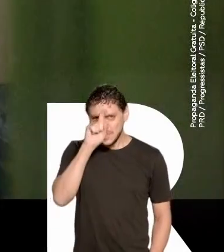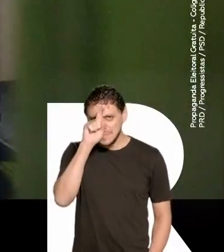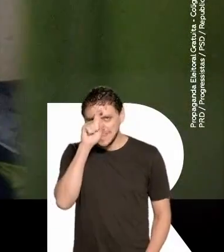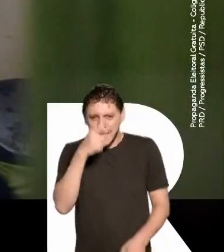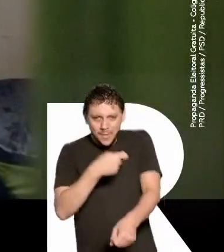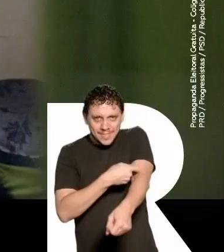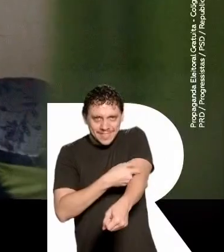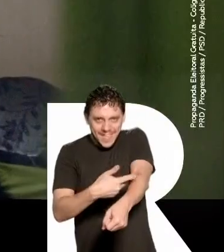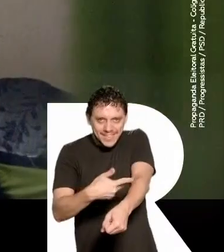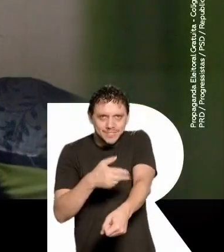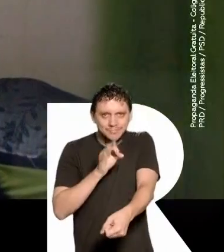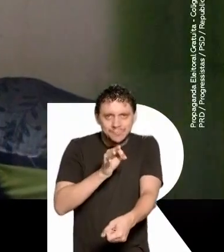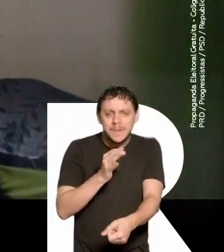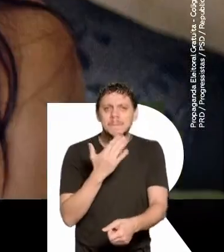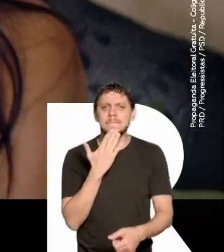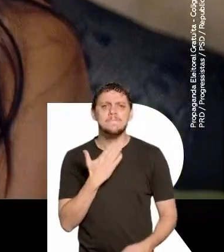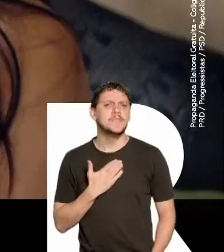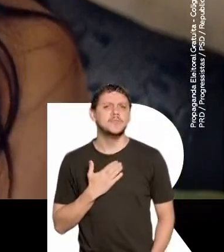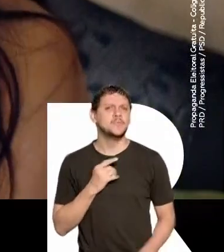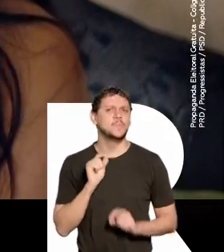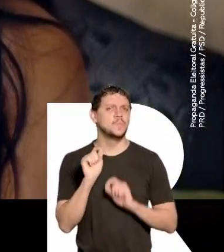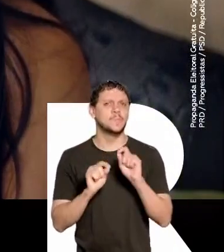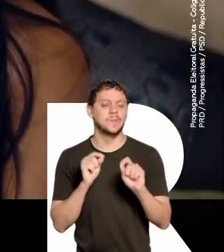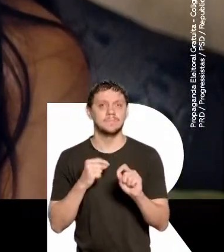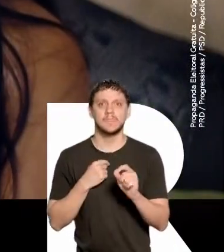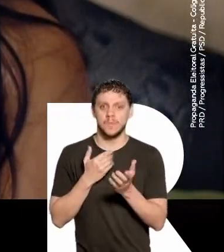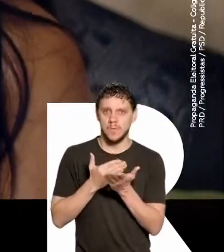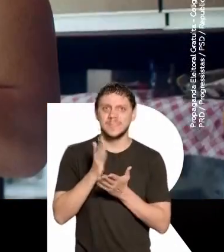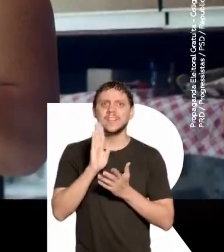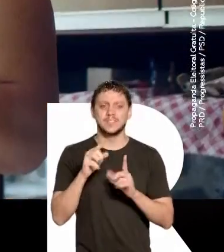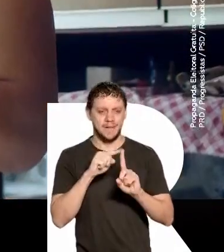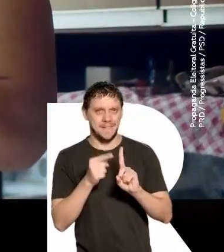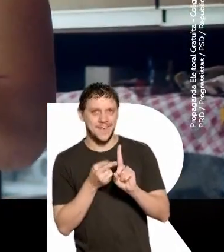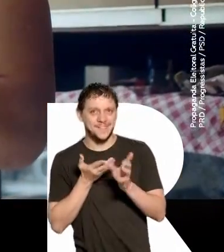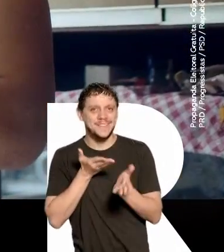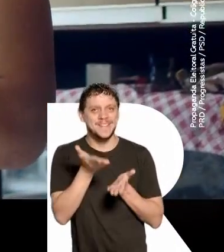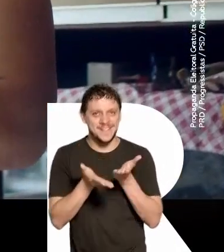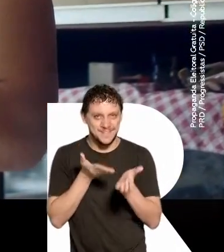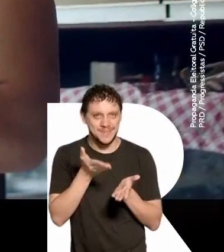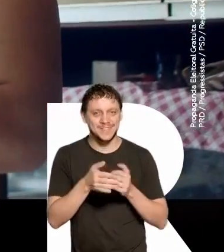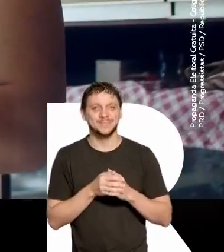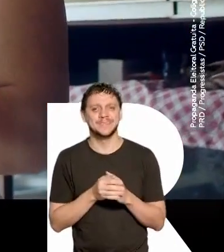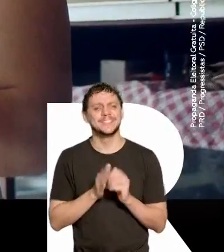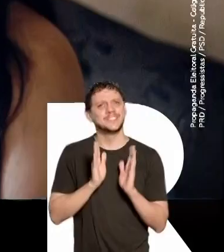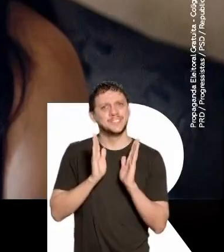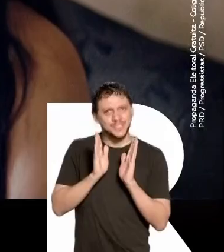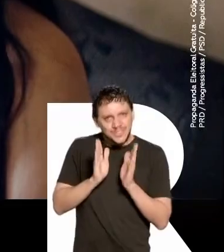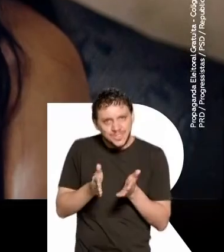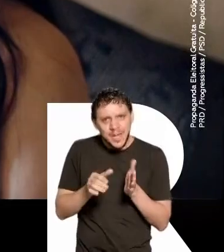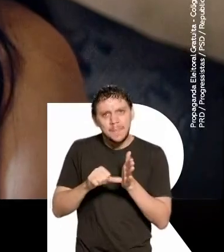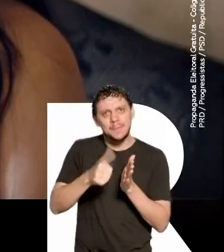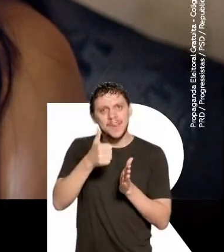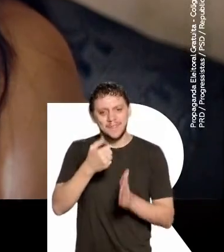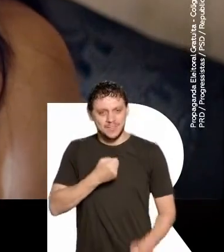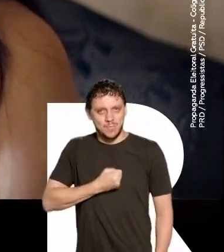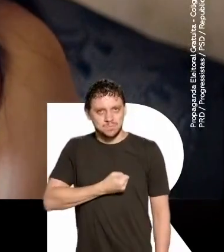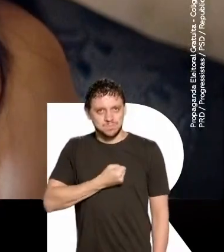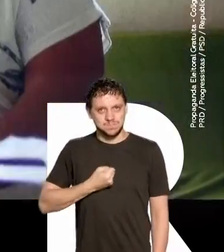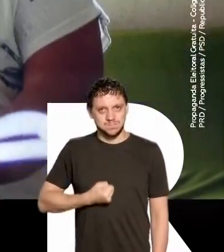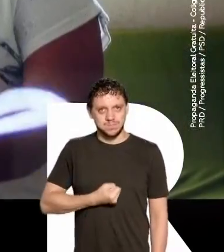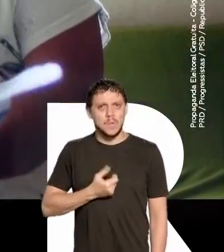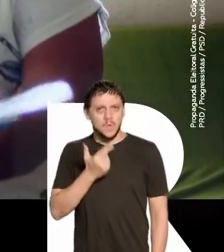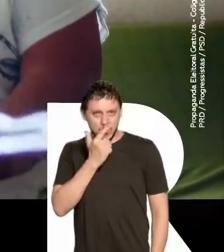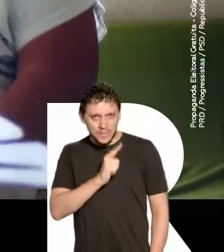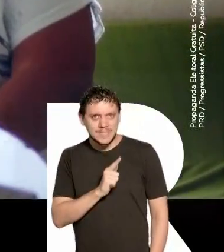Eu fui no posto fazer o teste, né? E me pediram pra eu começar já o pré-natal a partir dali. E já fez o primeiro